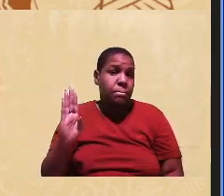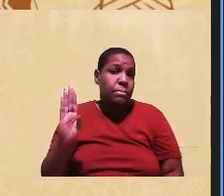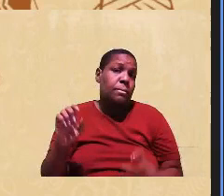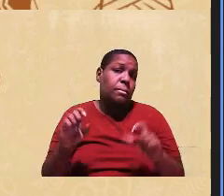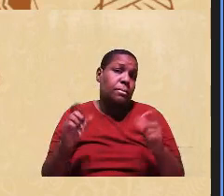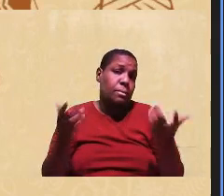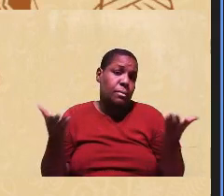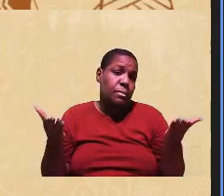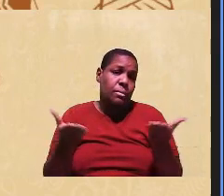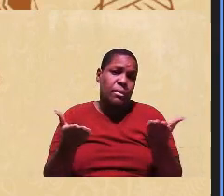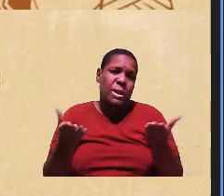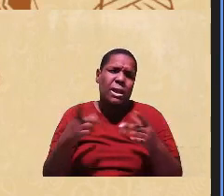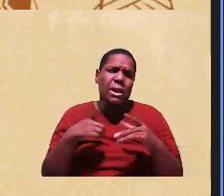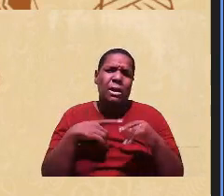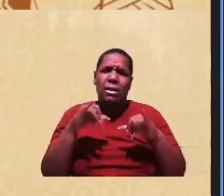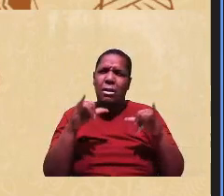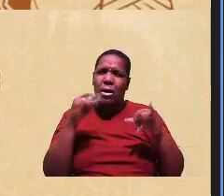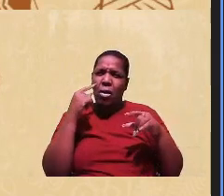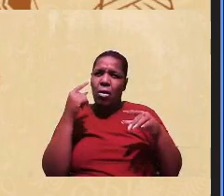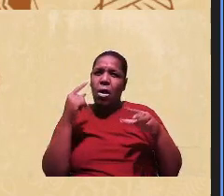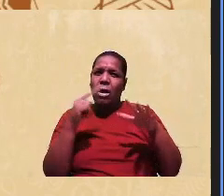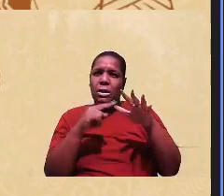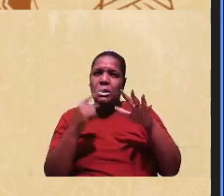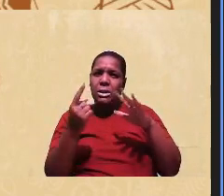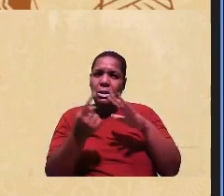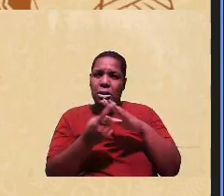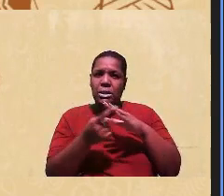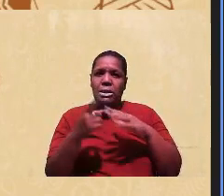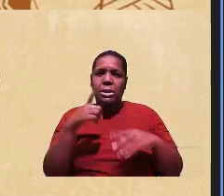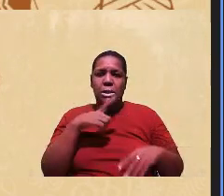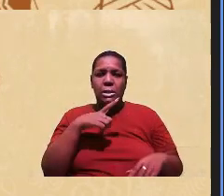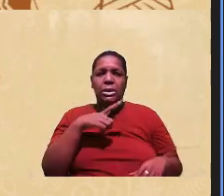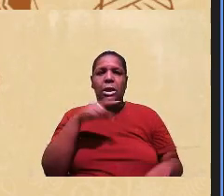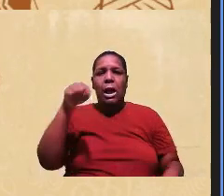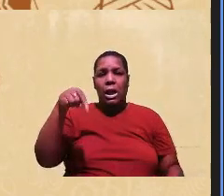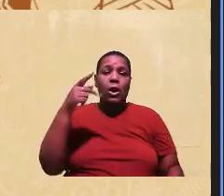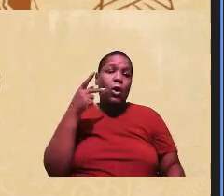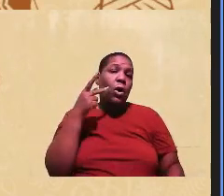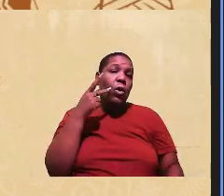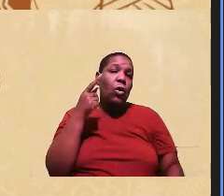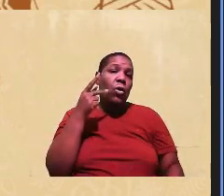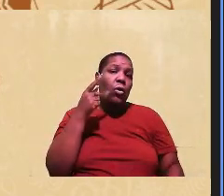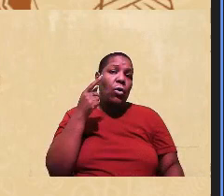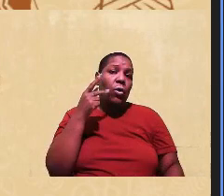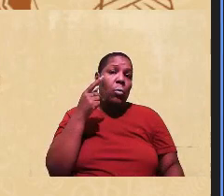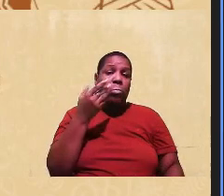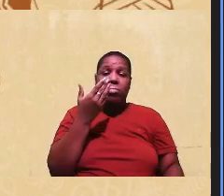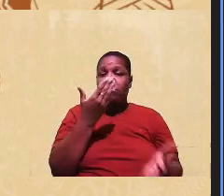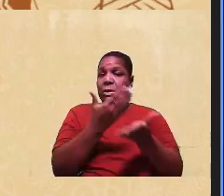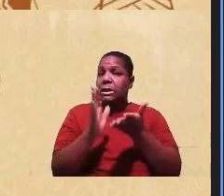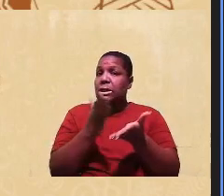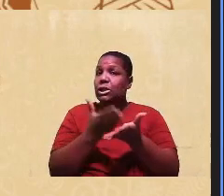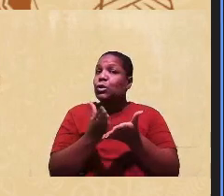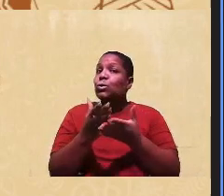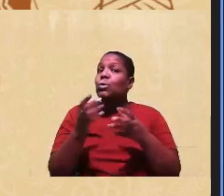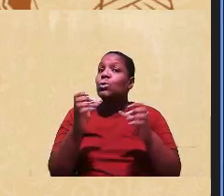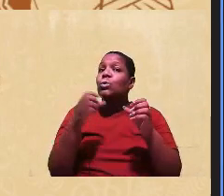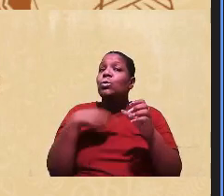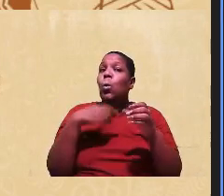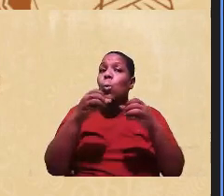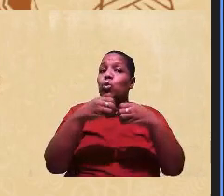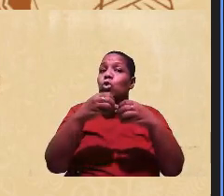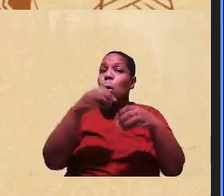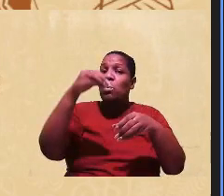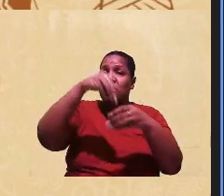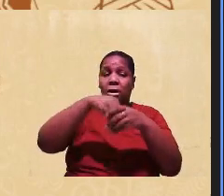acho que tem uma notícia rodando nas redes sociais de uma delegada aqui no Ceará, que ela foi discriminada no shopping. E vocês podem olhar